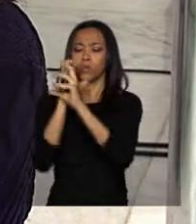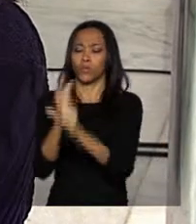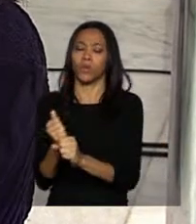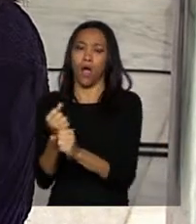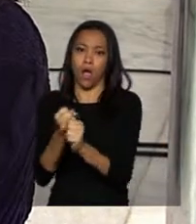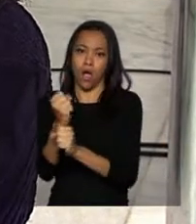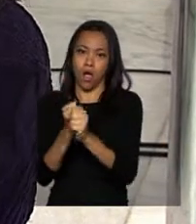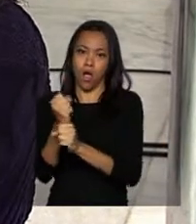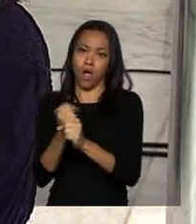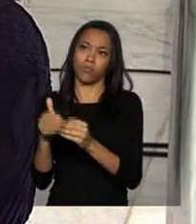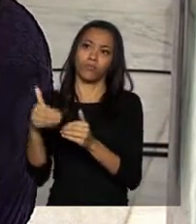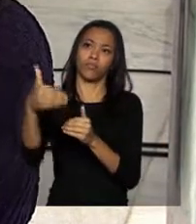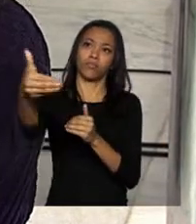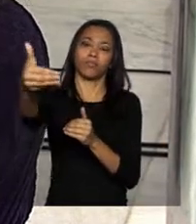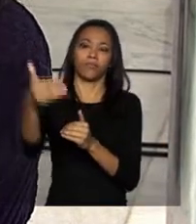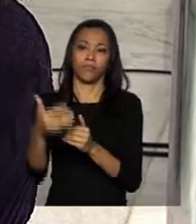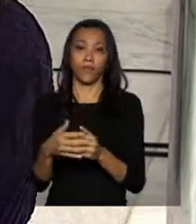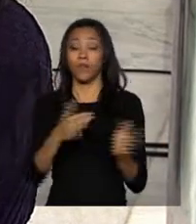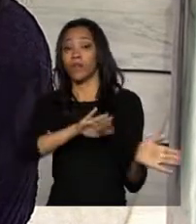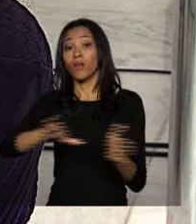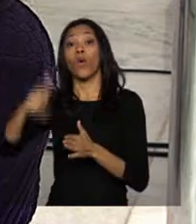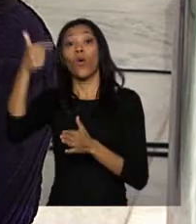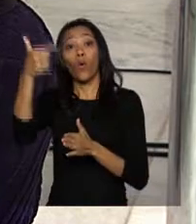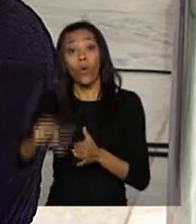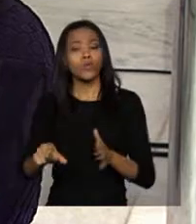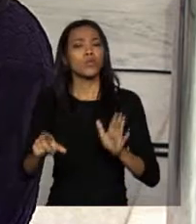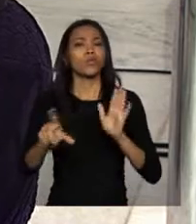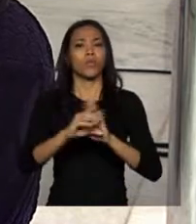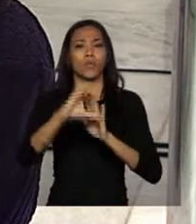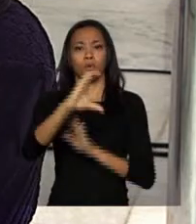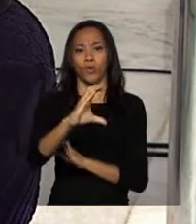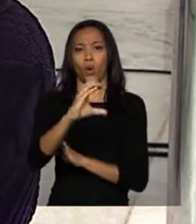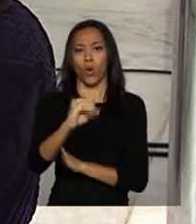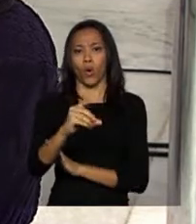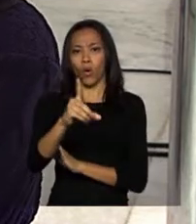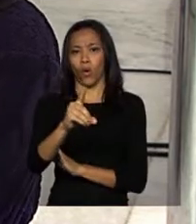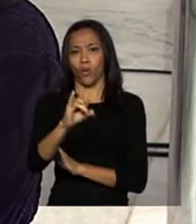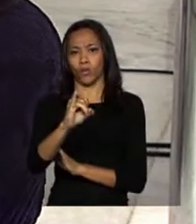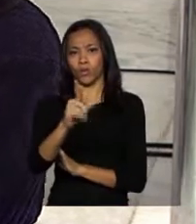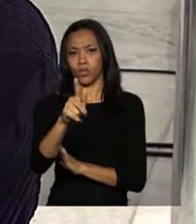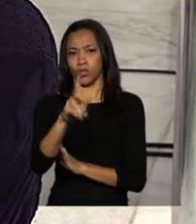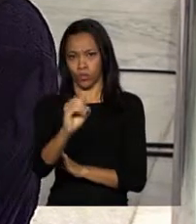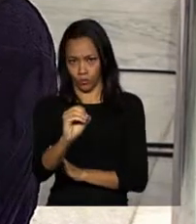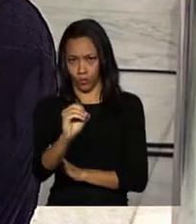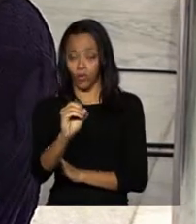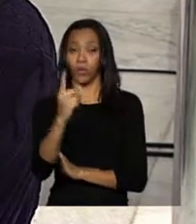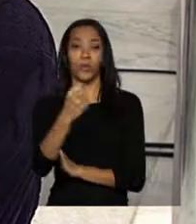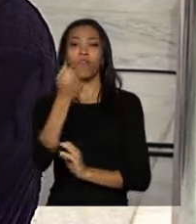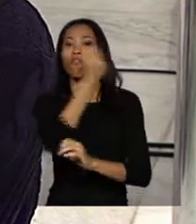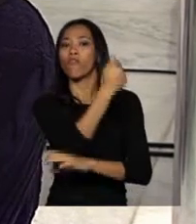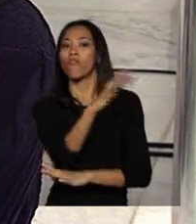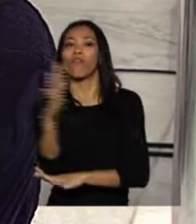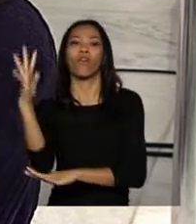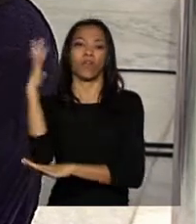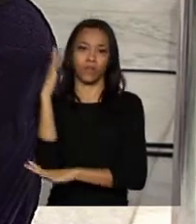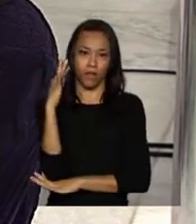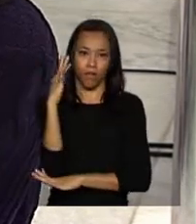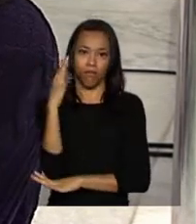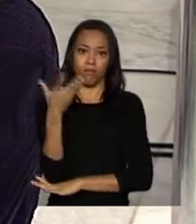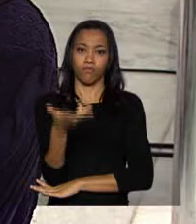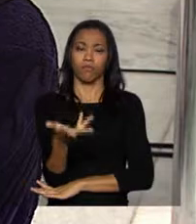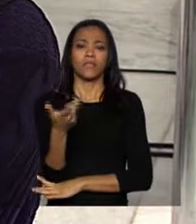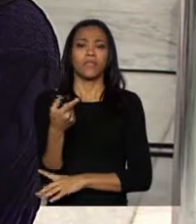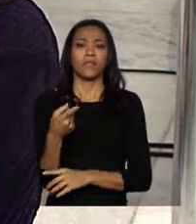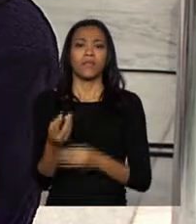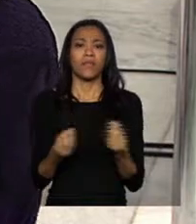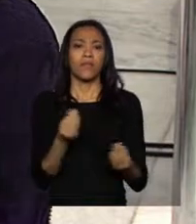o balanço do novo Código Florestal, que está em vigor aí há três anos. Como é que a senhora avalia o andamento da lei, principalmente em relação ao CAR, que recebe críticas pela